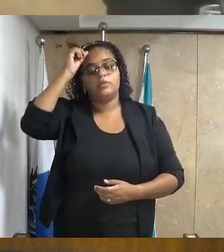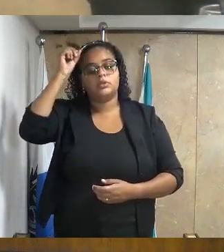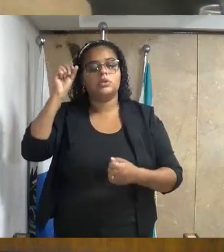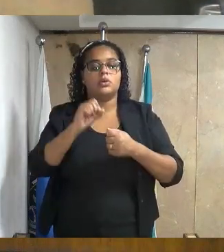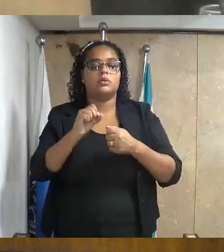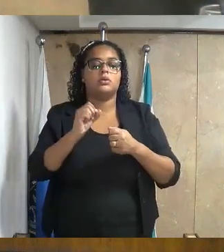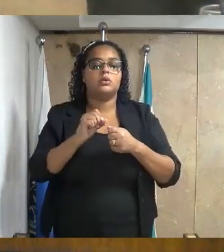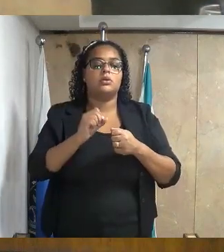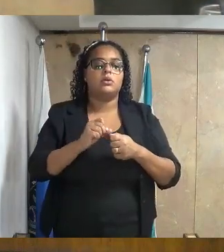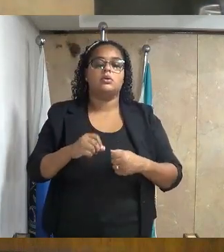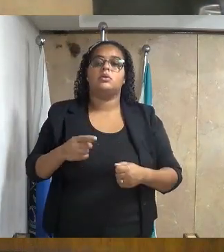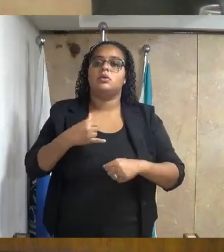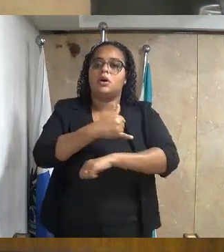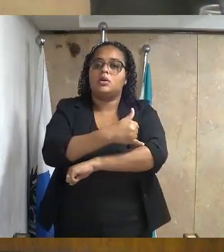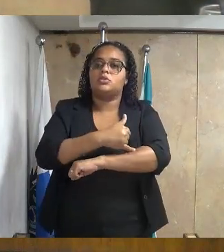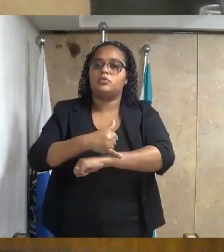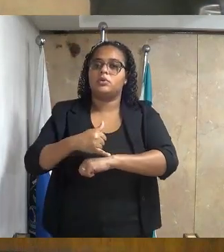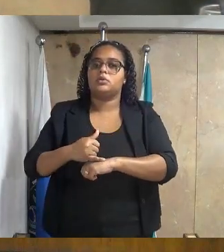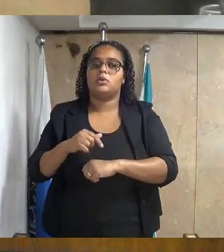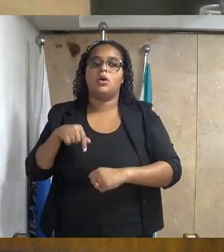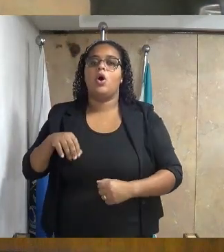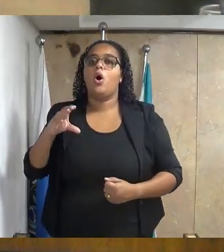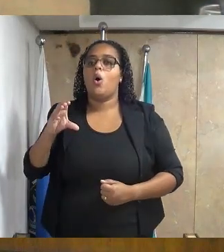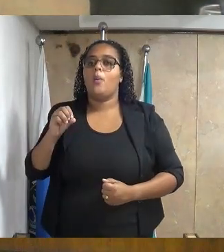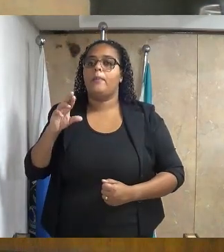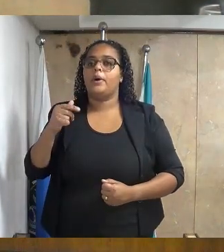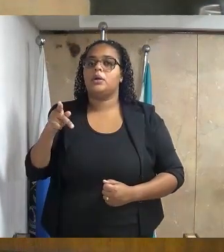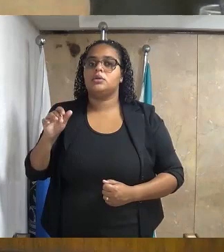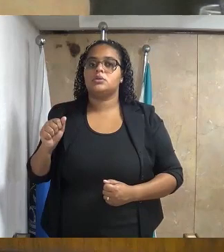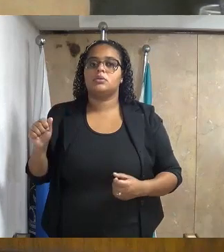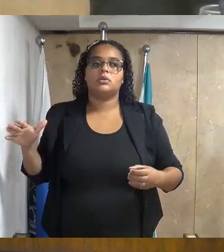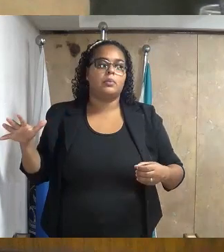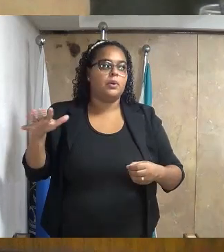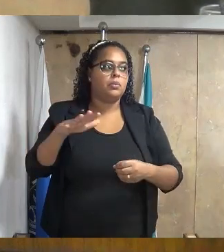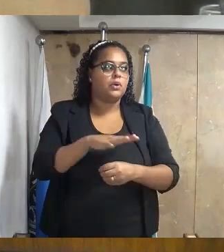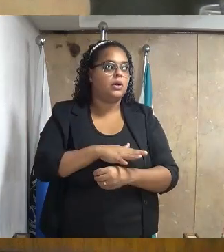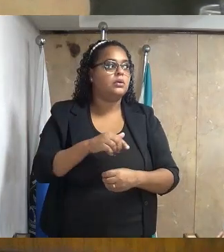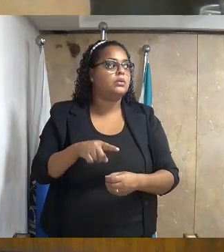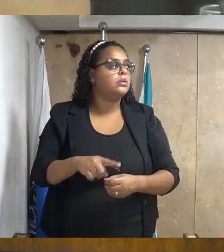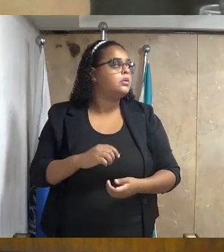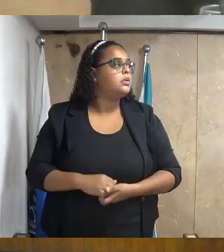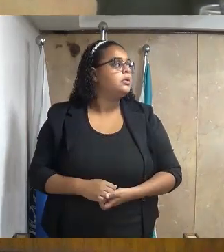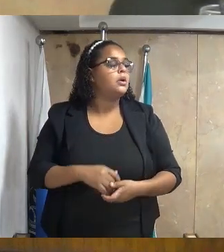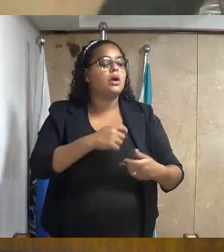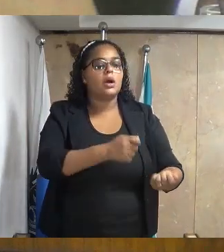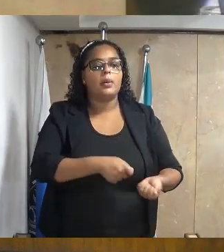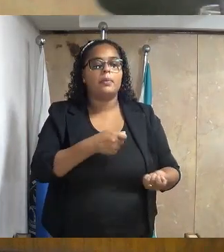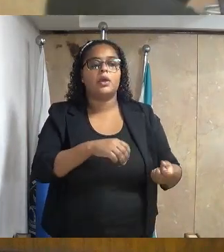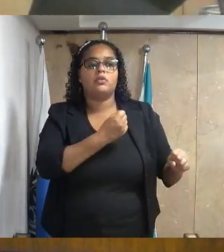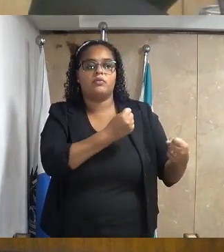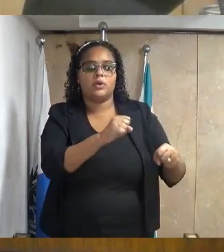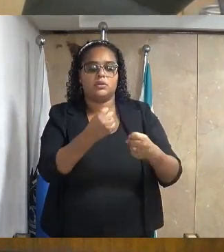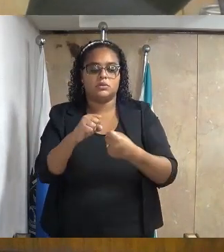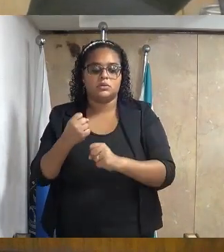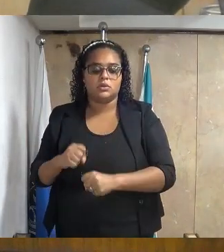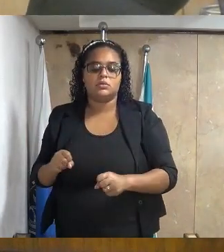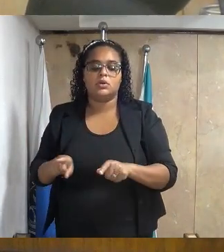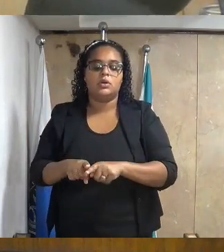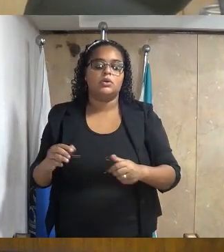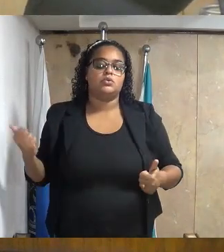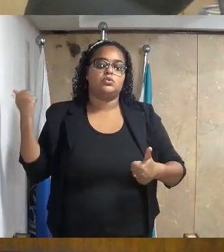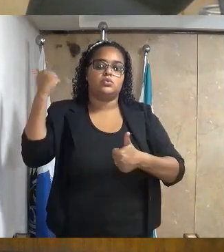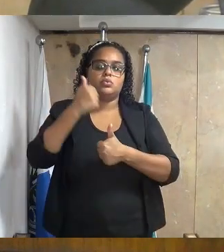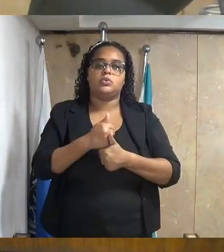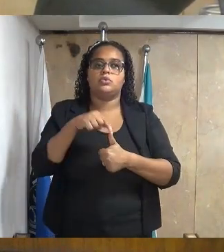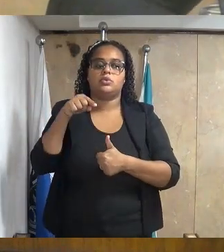serviços de recuperação asfáltica com operação tapa-buracos, mutirão de limpeza, incluindo capina e varrição e substituição das